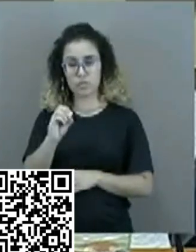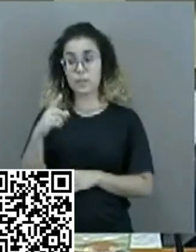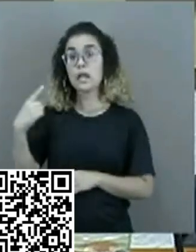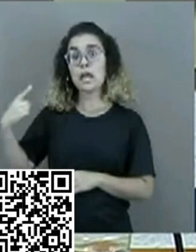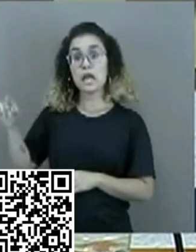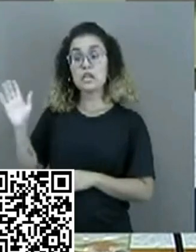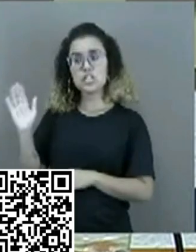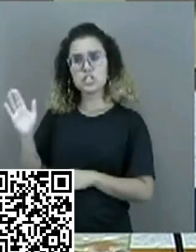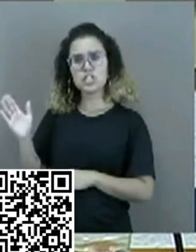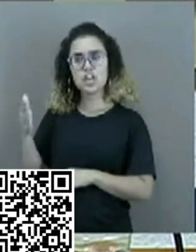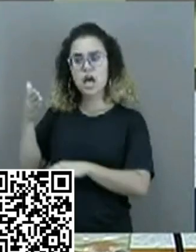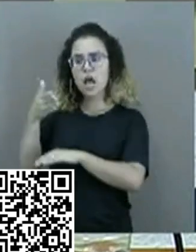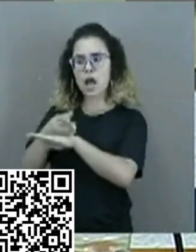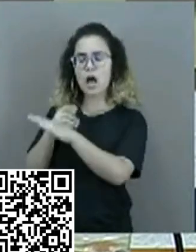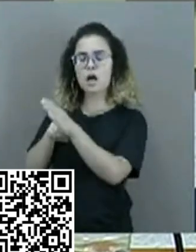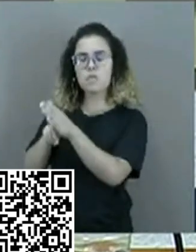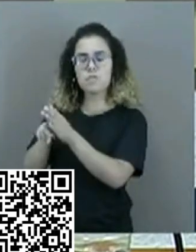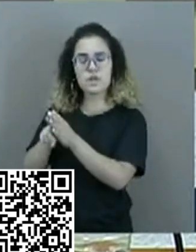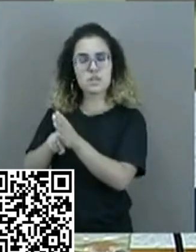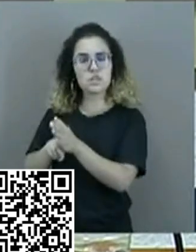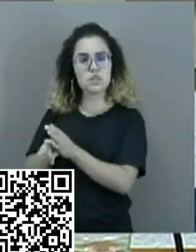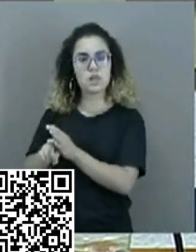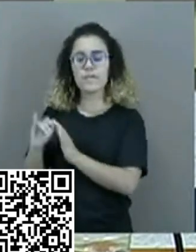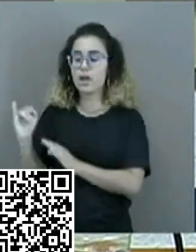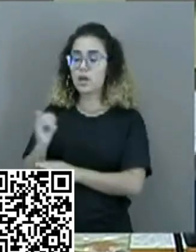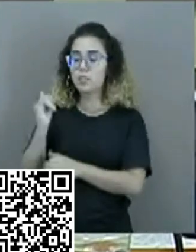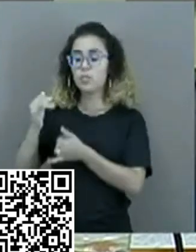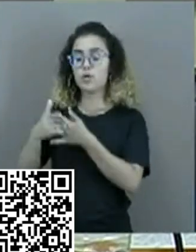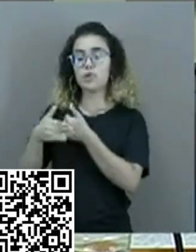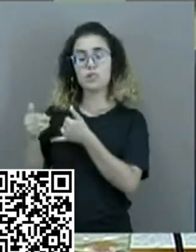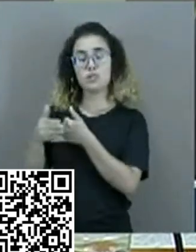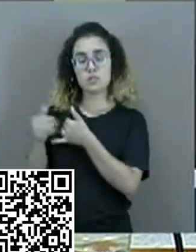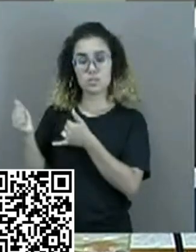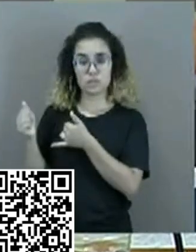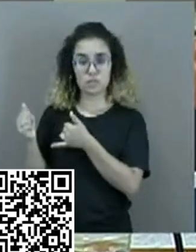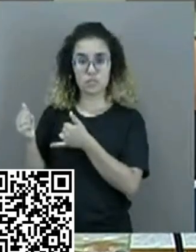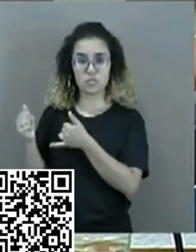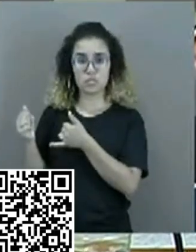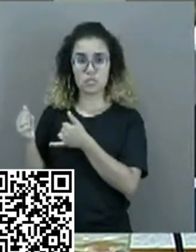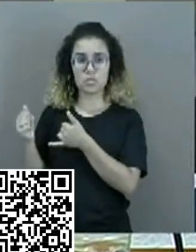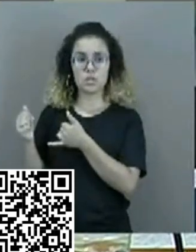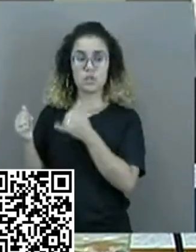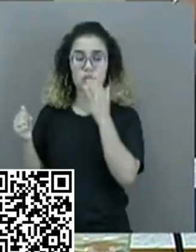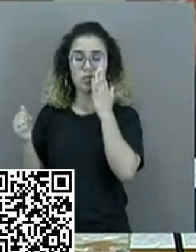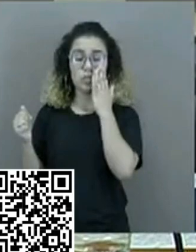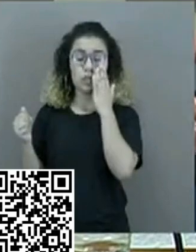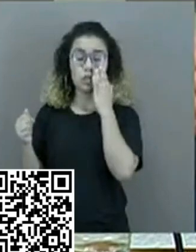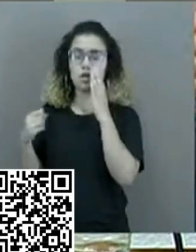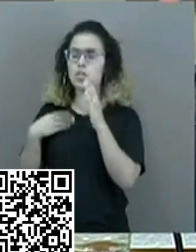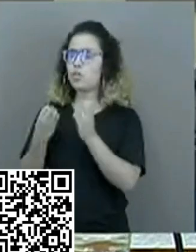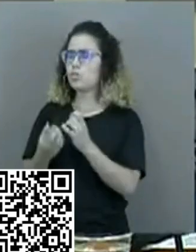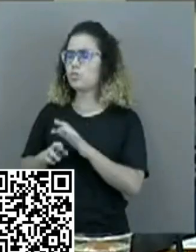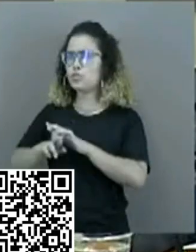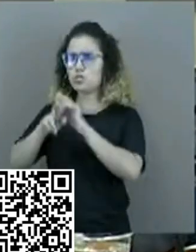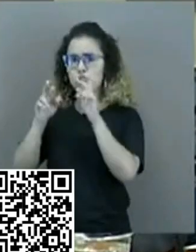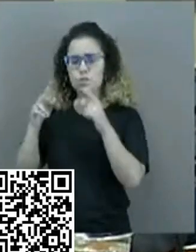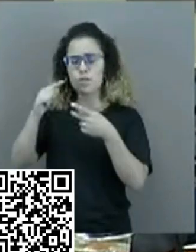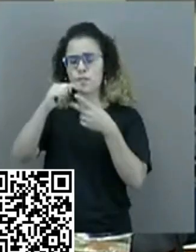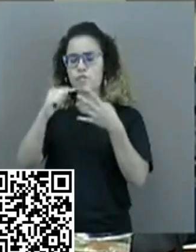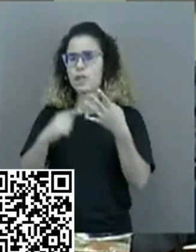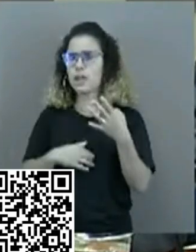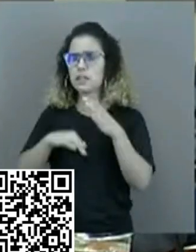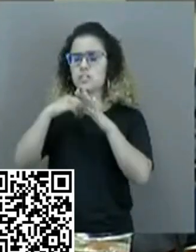Estadual do Ceará sobre a importância do hidrogênio verde e com publicações, com artigos.